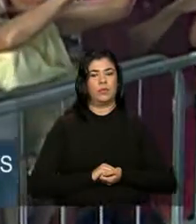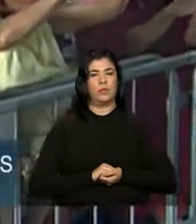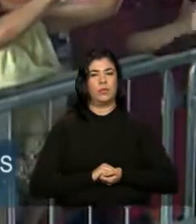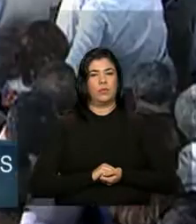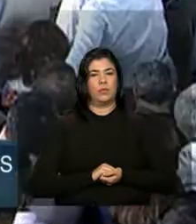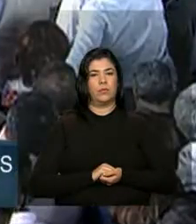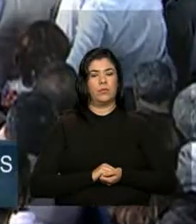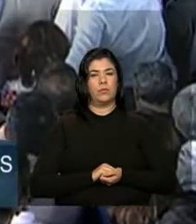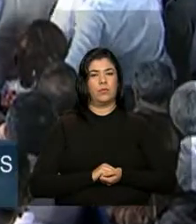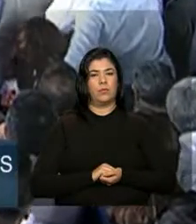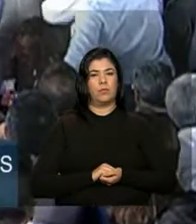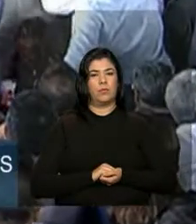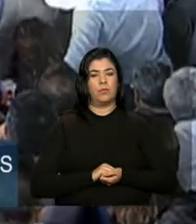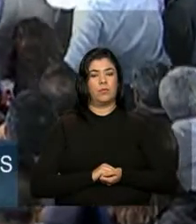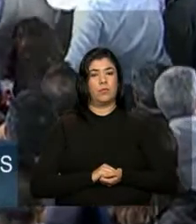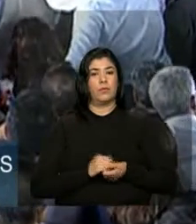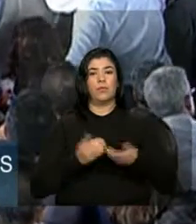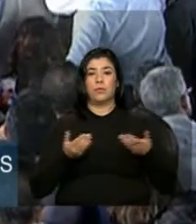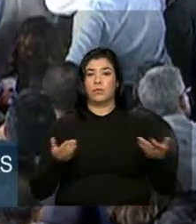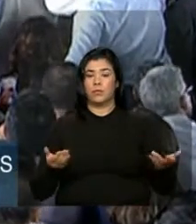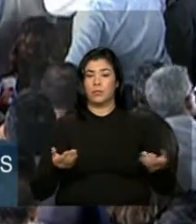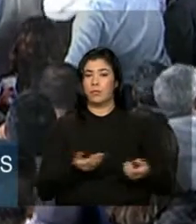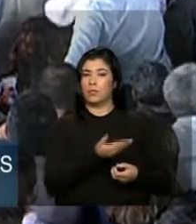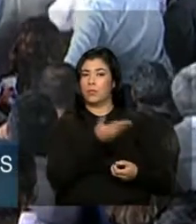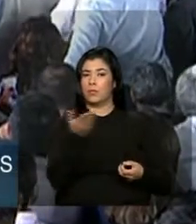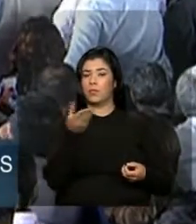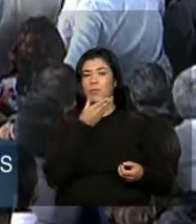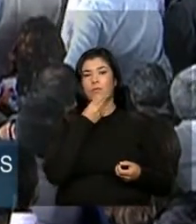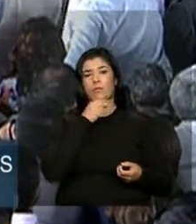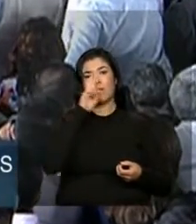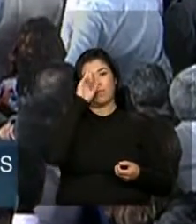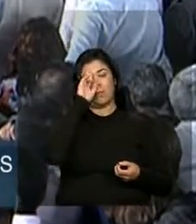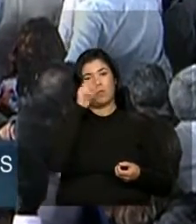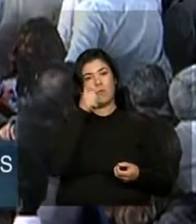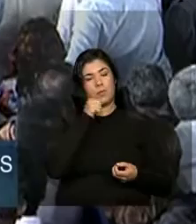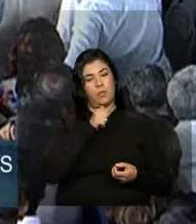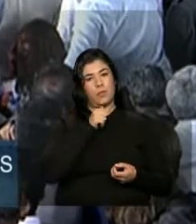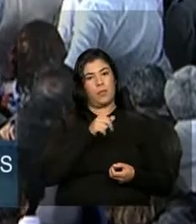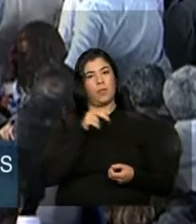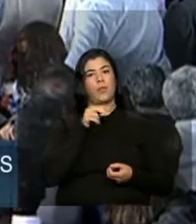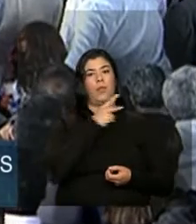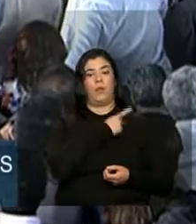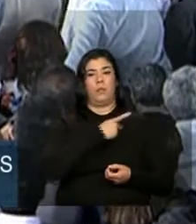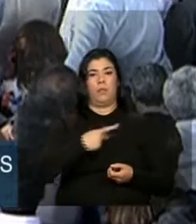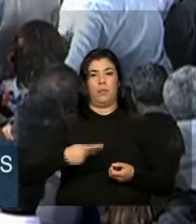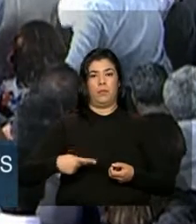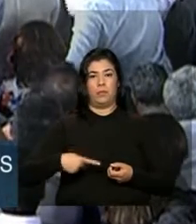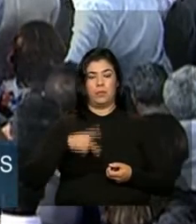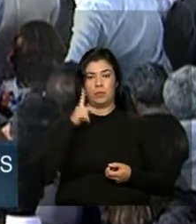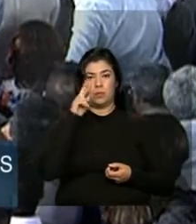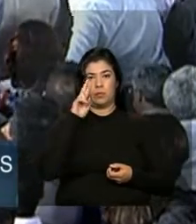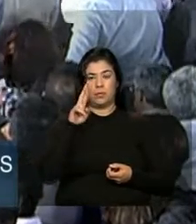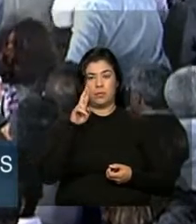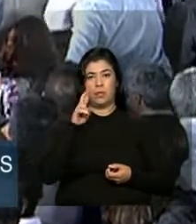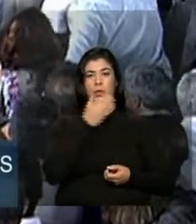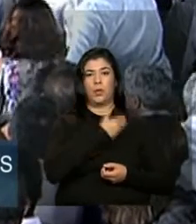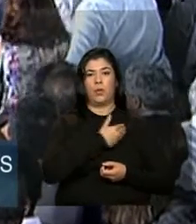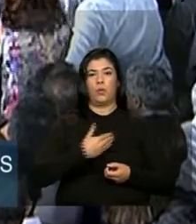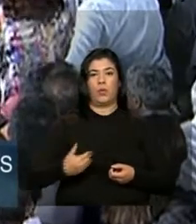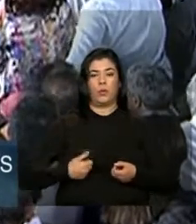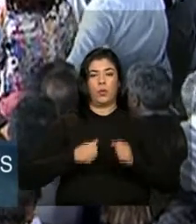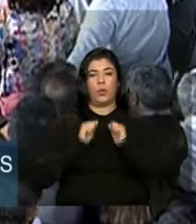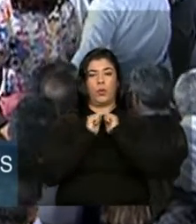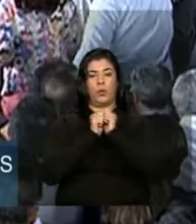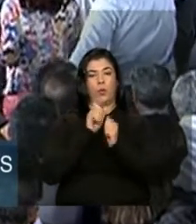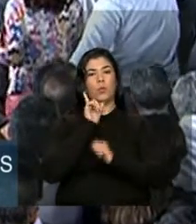Senhoras e senhores, neste momento, a Presidenta da República, o Governador de Minas Gerais,